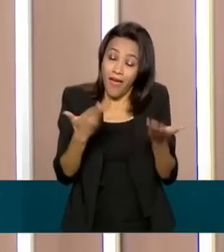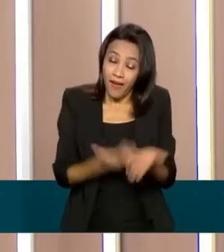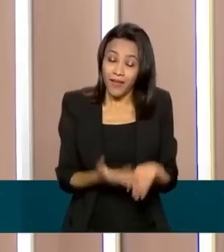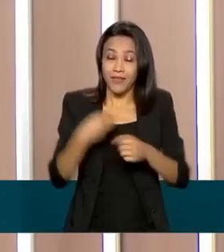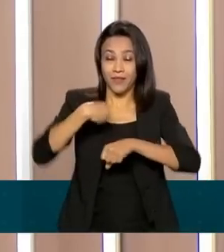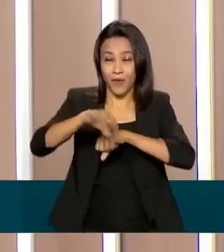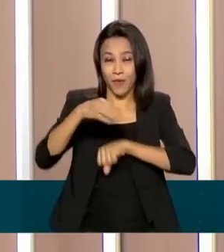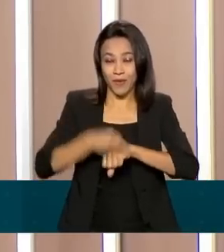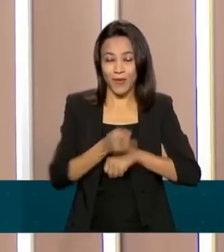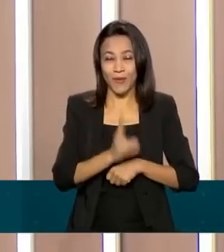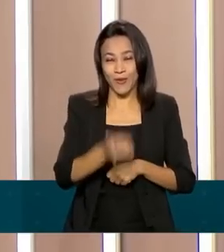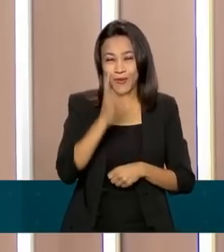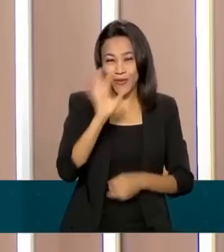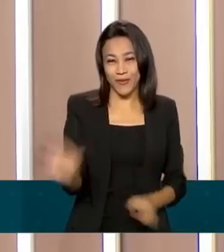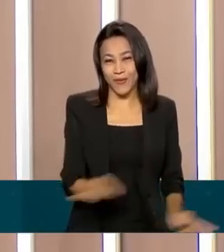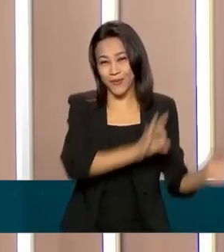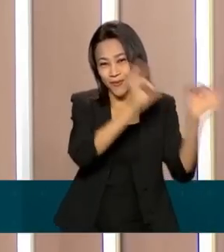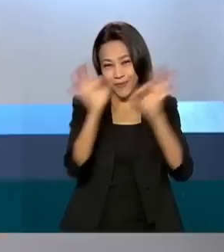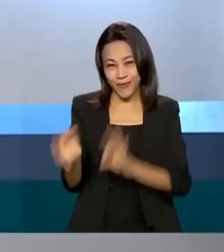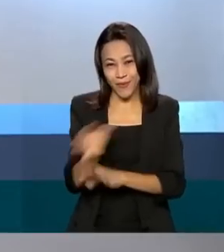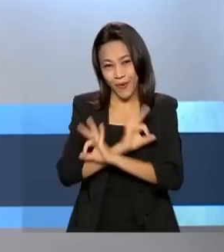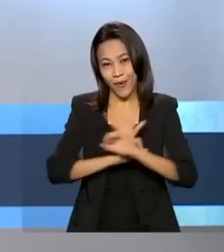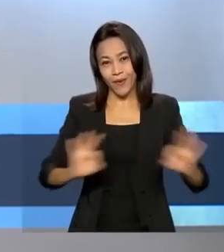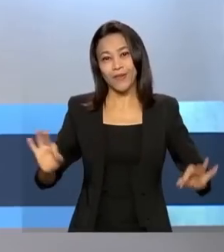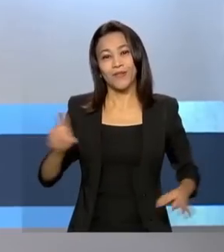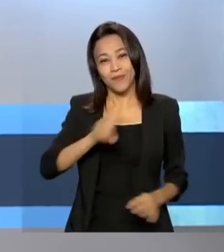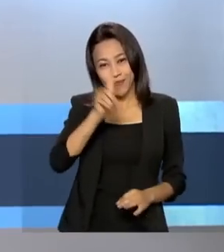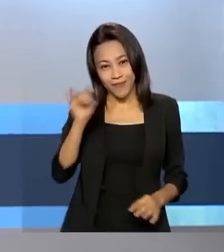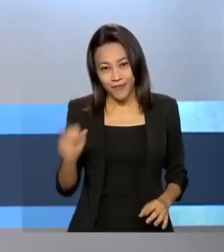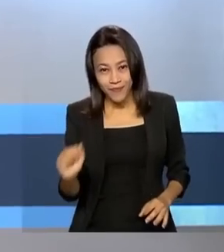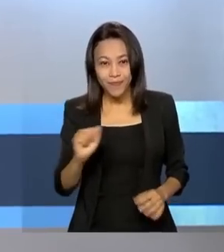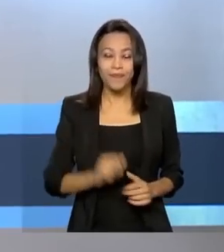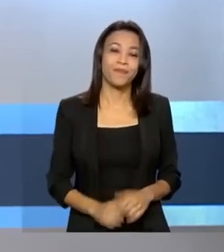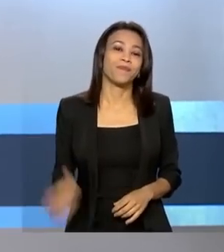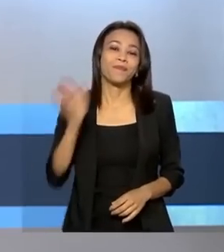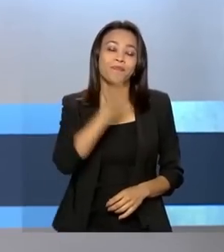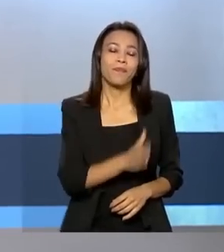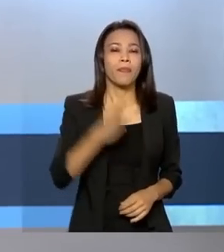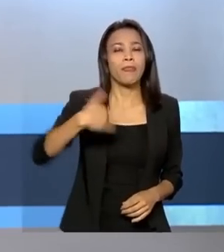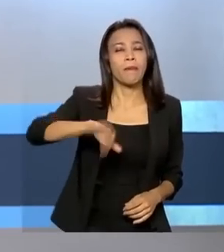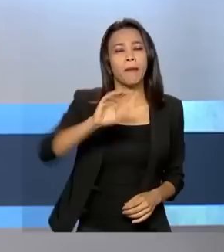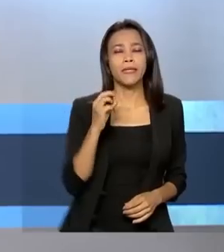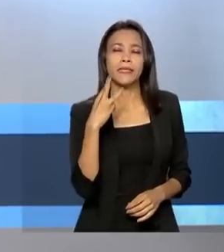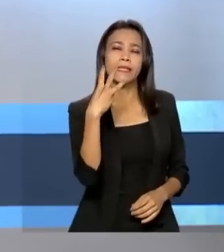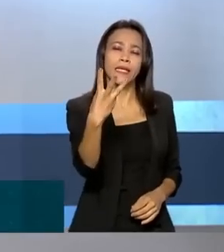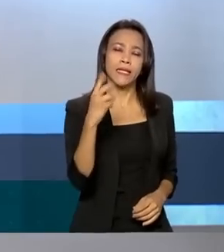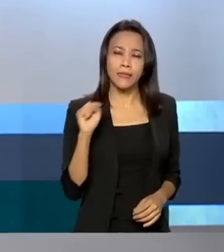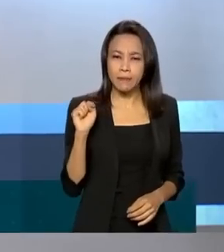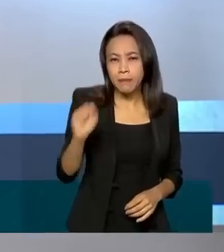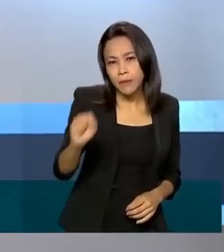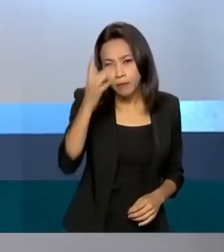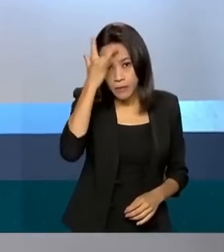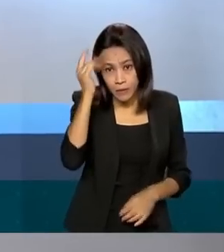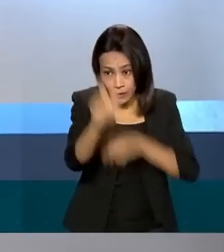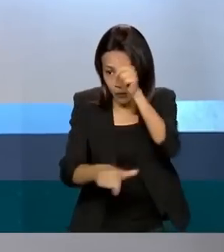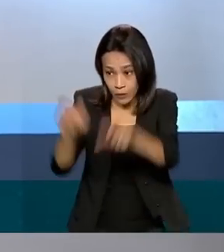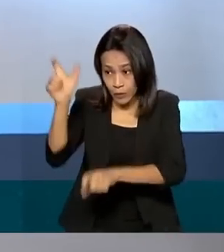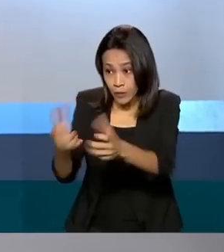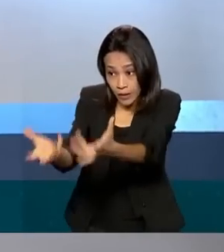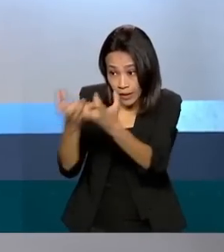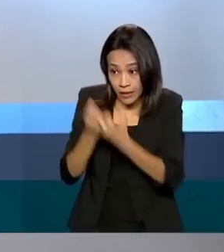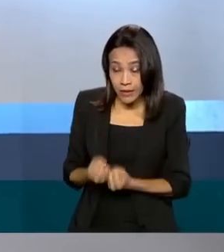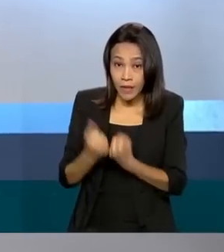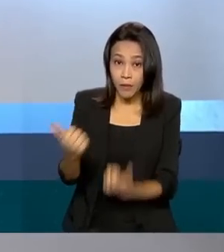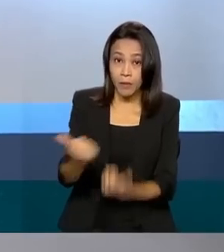você hoje, continue conosco. Tenha um ótimo dia. Mais de 3 mil beneficiários do Auxílio Brasil já